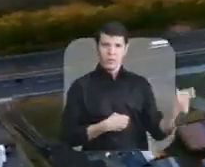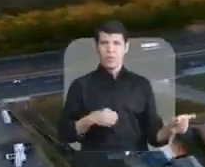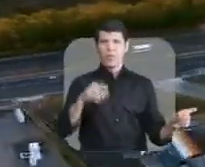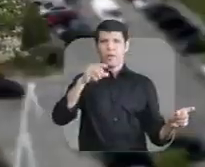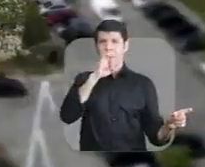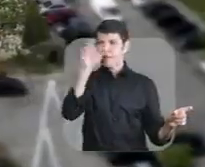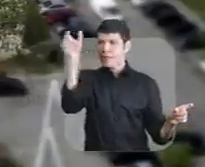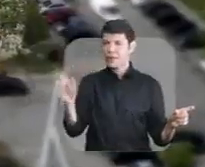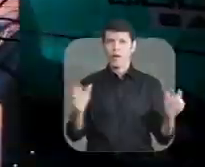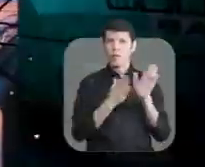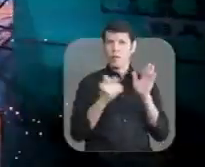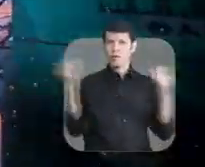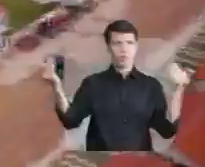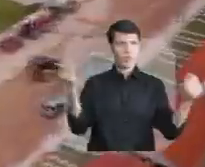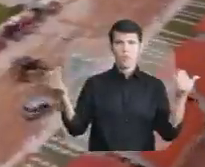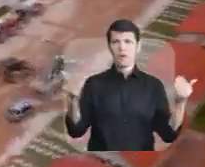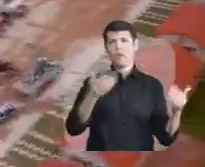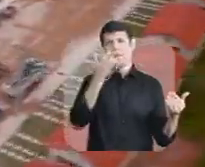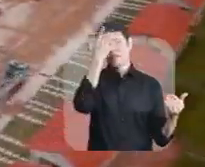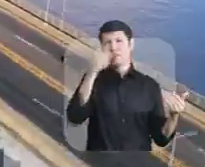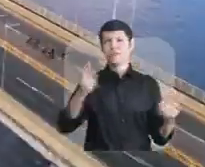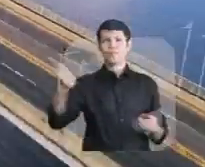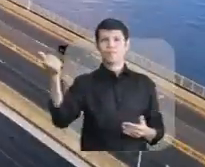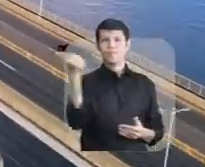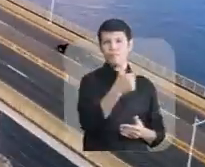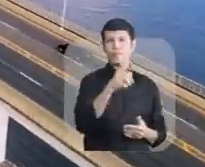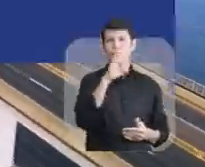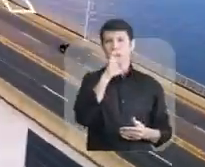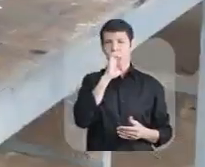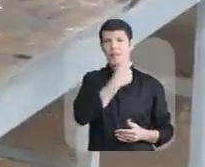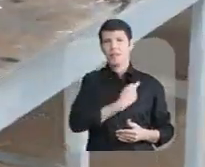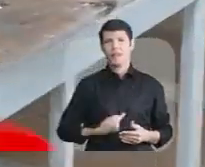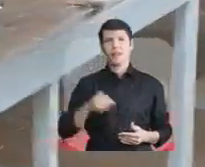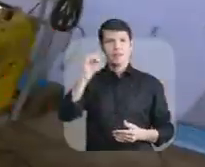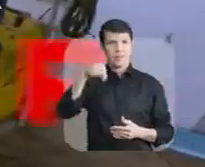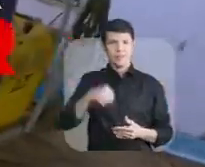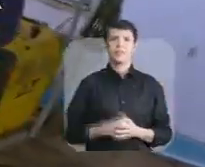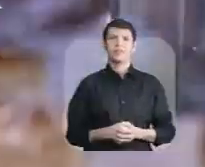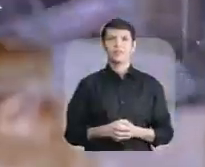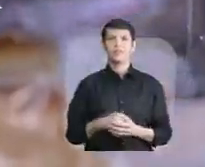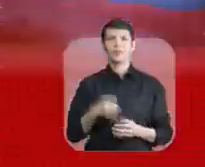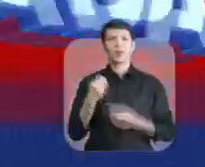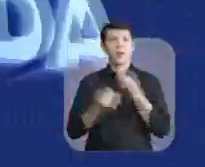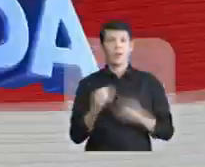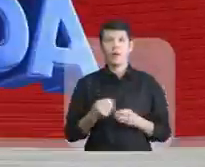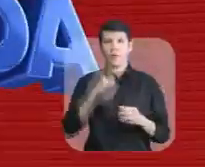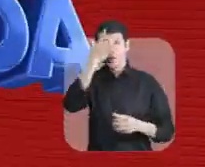tem as melhores propostas e competência Para fazer o Amazonas crescer E para crescer, tem que mudar